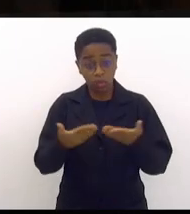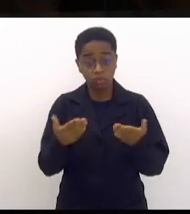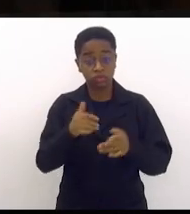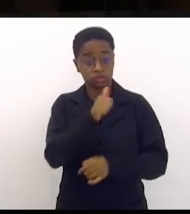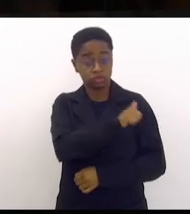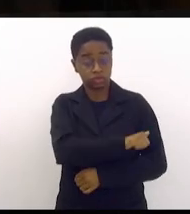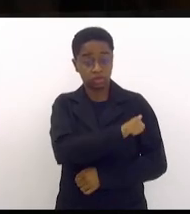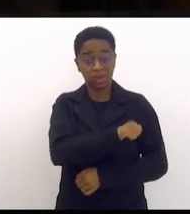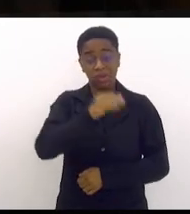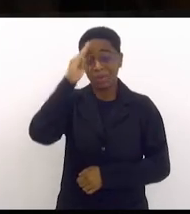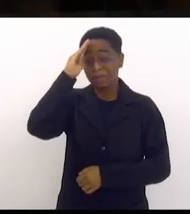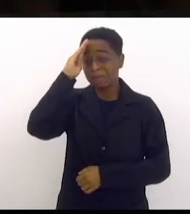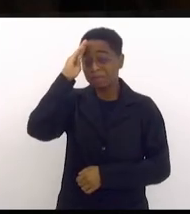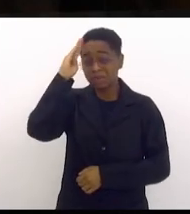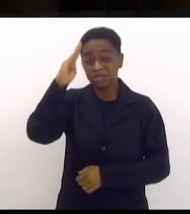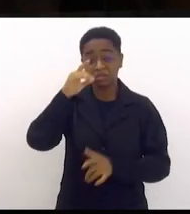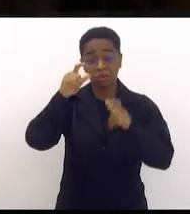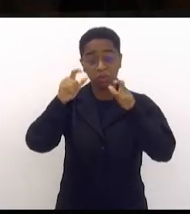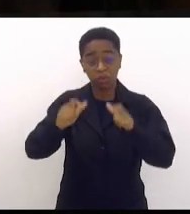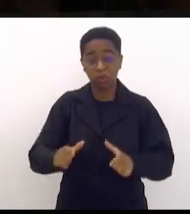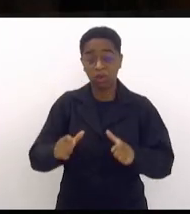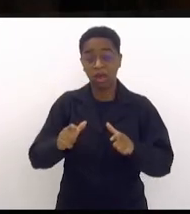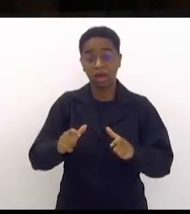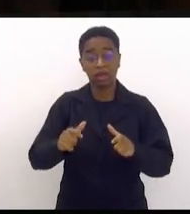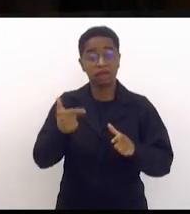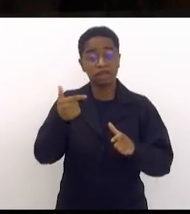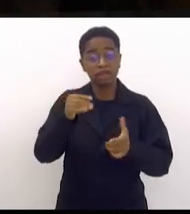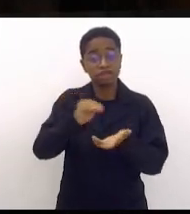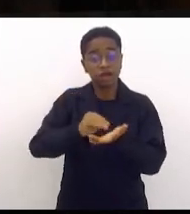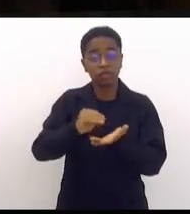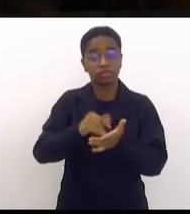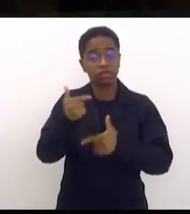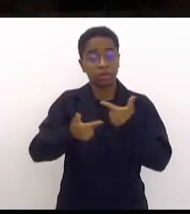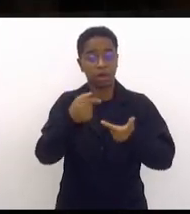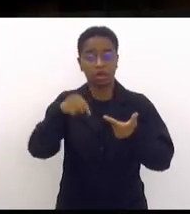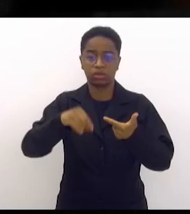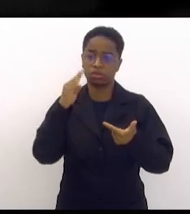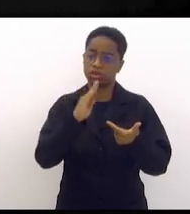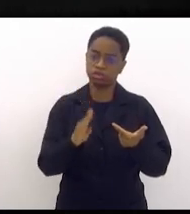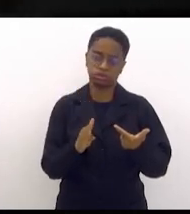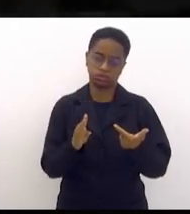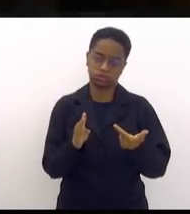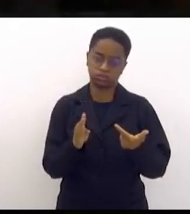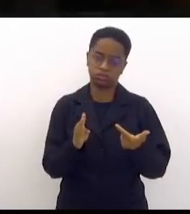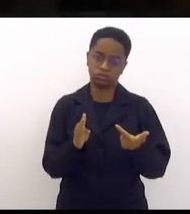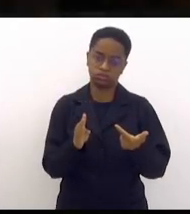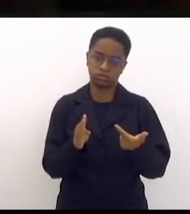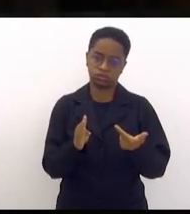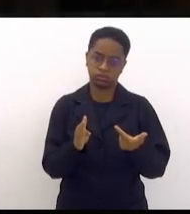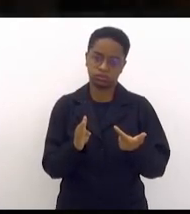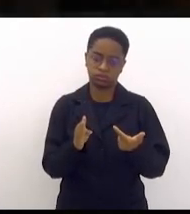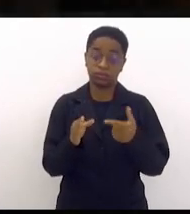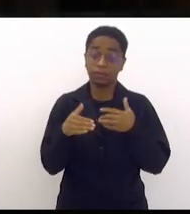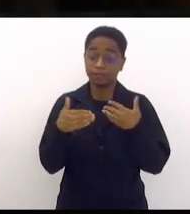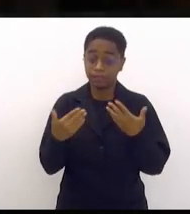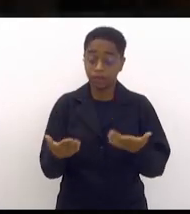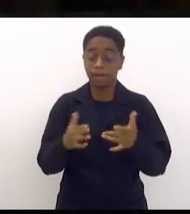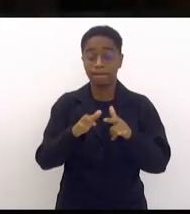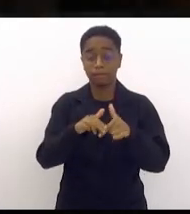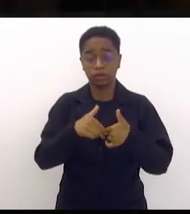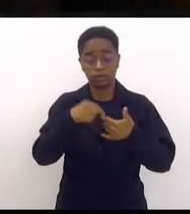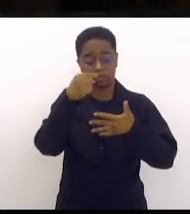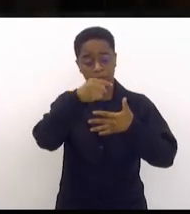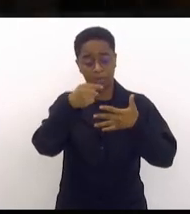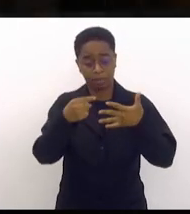um dos principais espaços com desempregos no Brasil. do Brasil. Então, são a partir desses